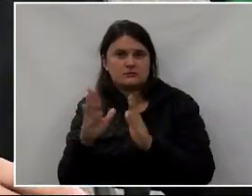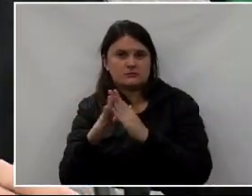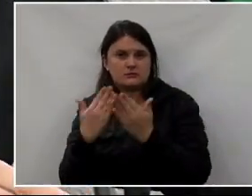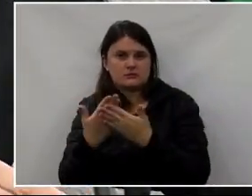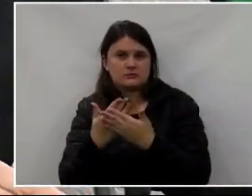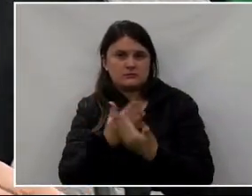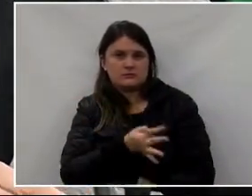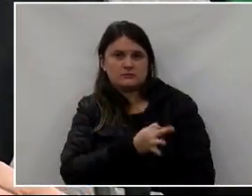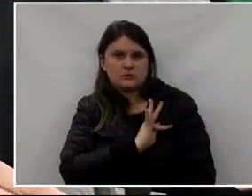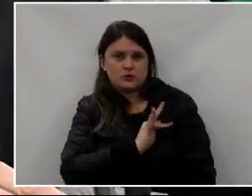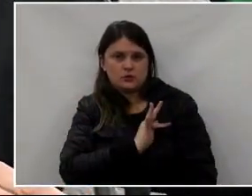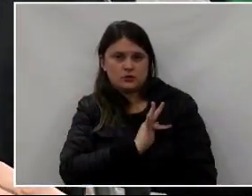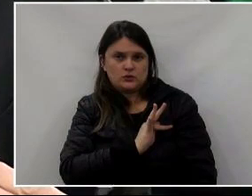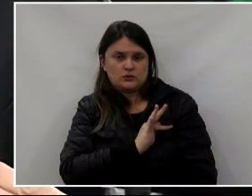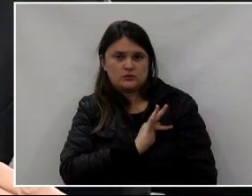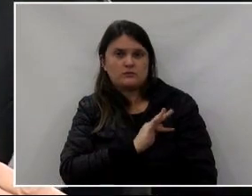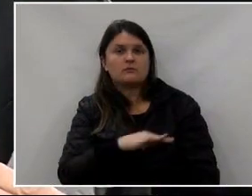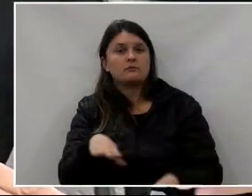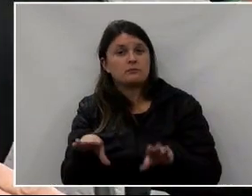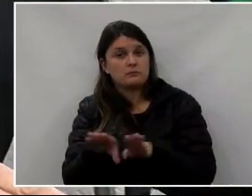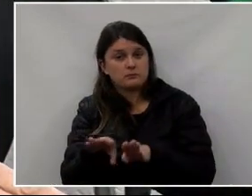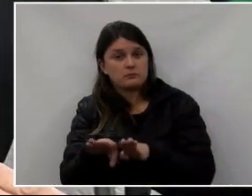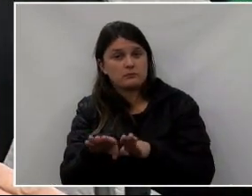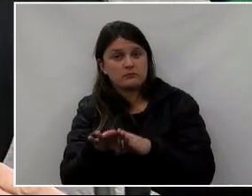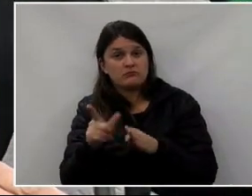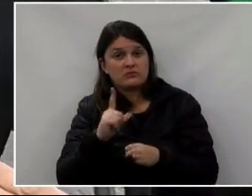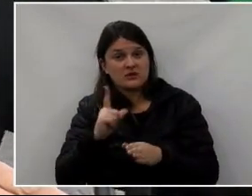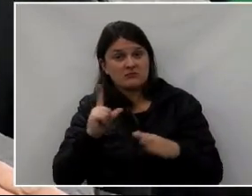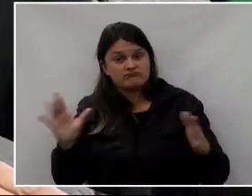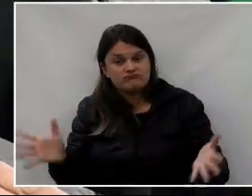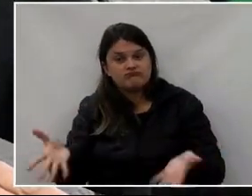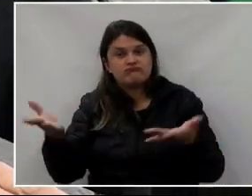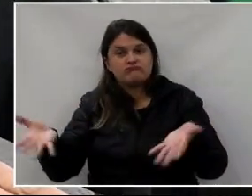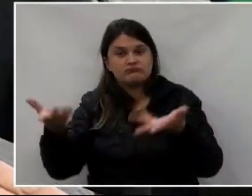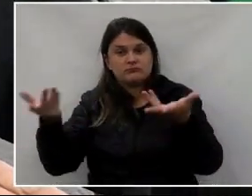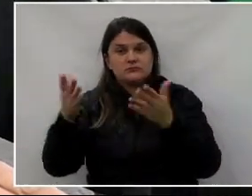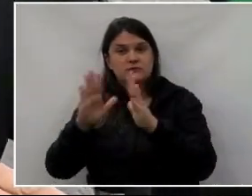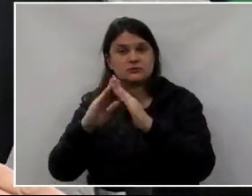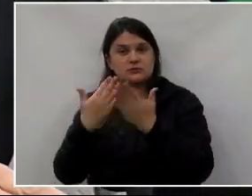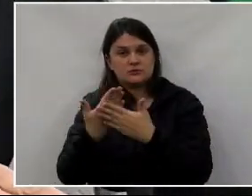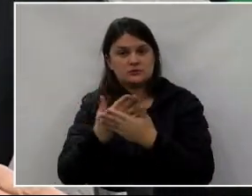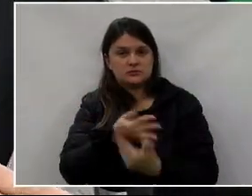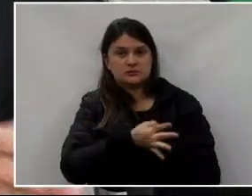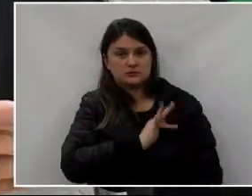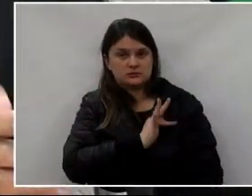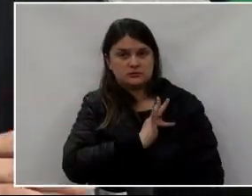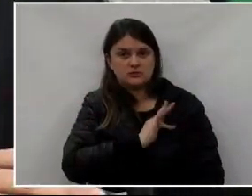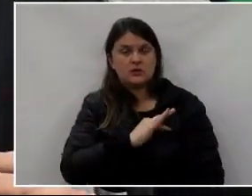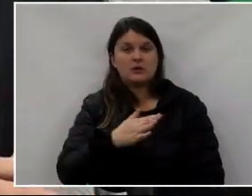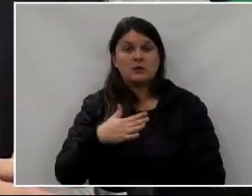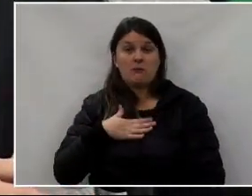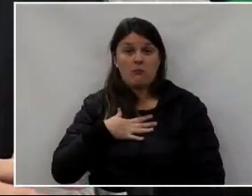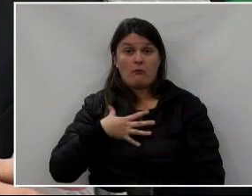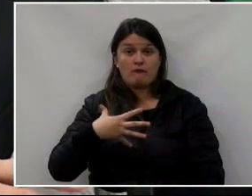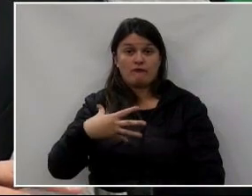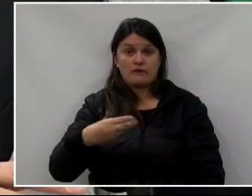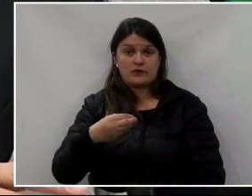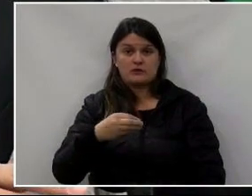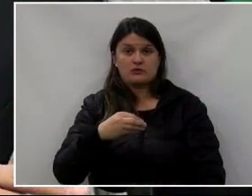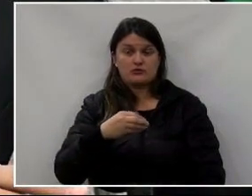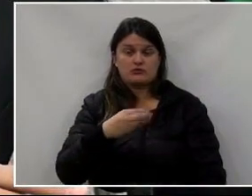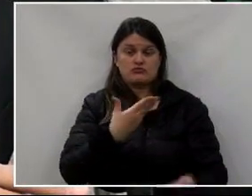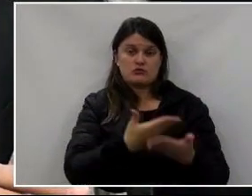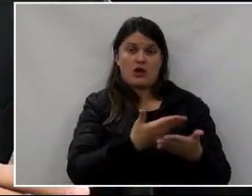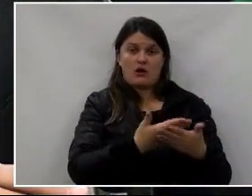França, vai dar, inclusive, também um up no próprio Túlio de França. O meu filho leciona lá, dá